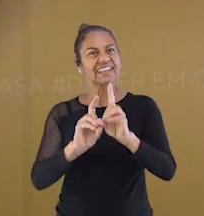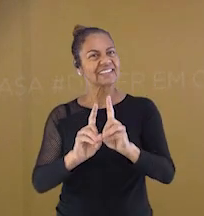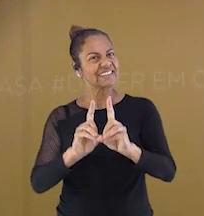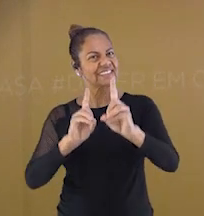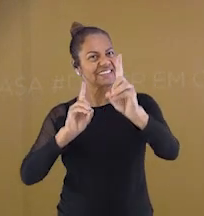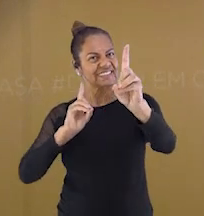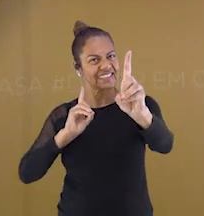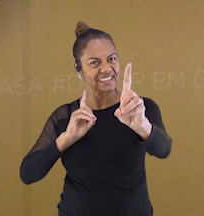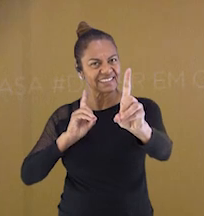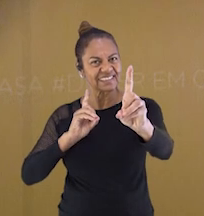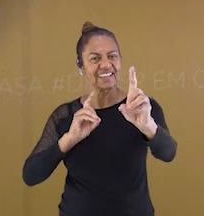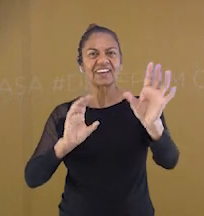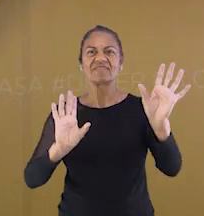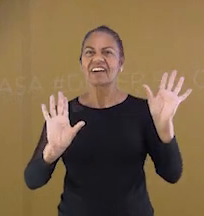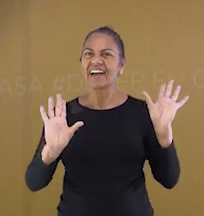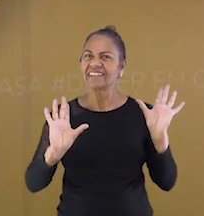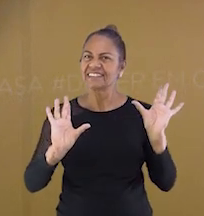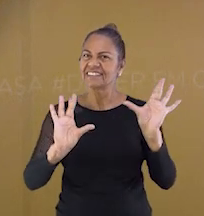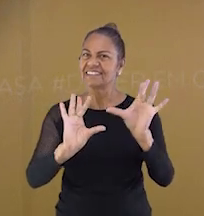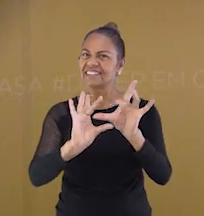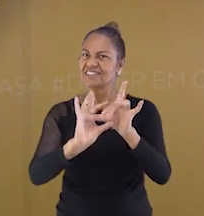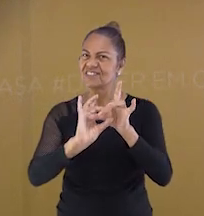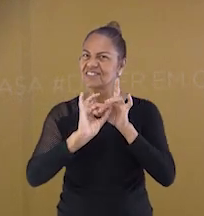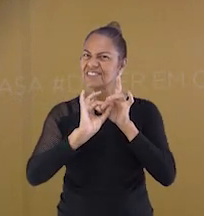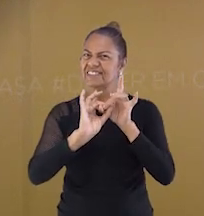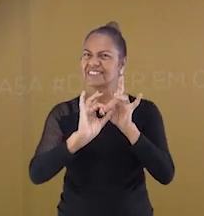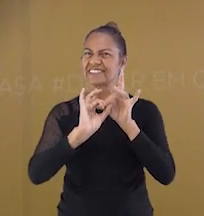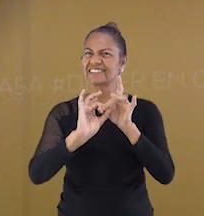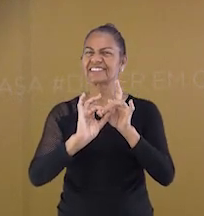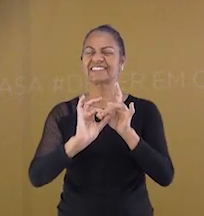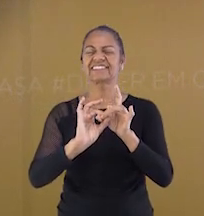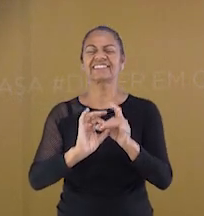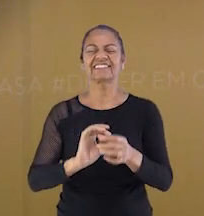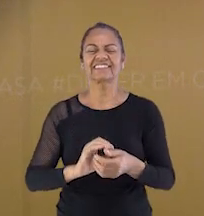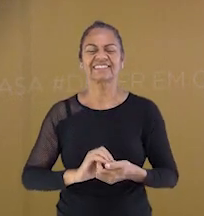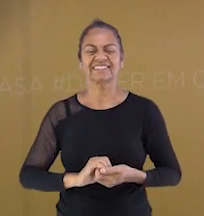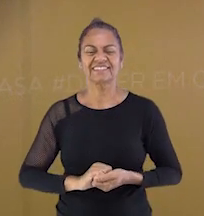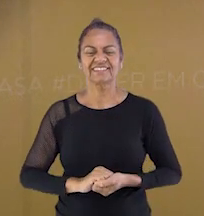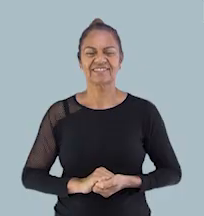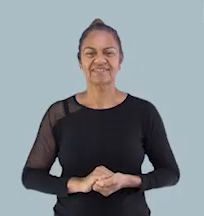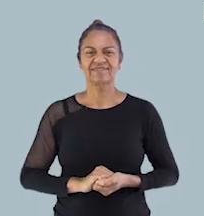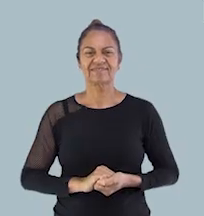que, mesmo distantes, estaremos sempre juntos.